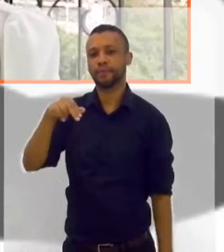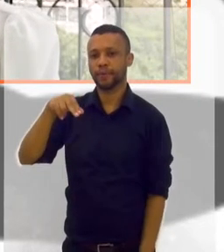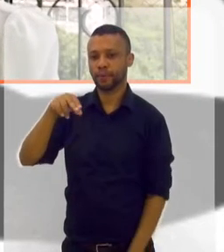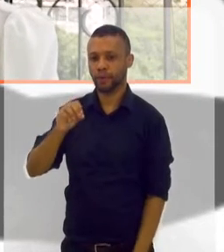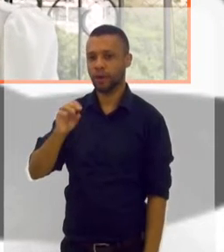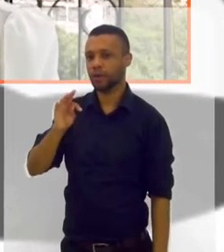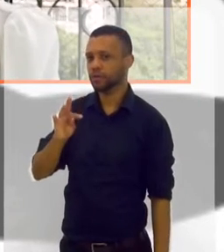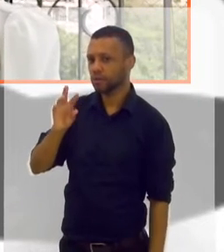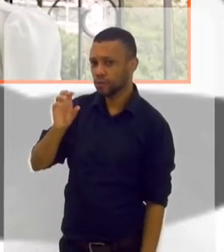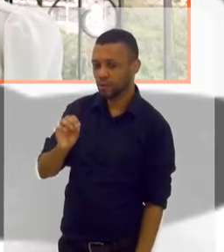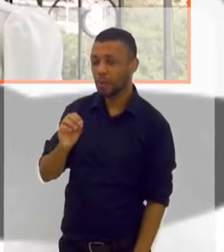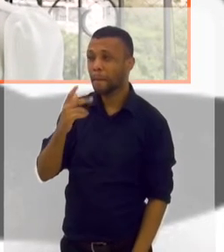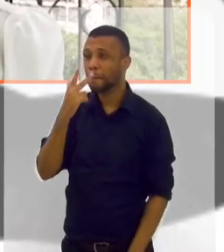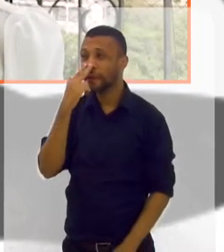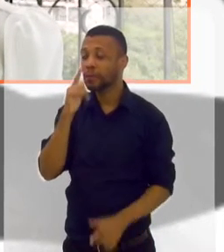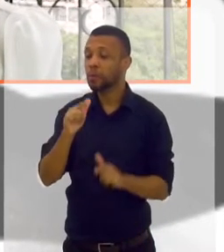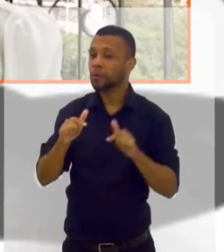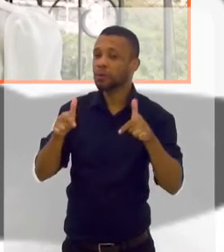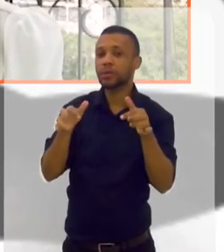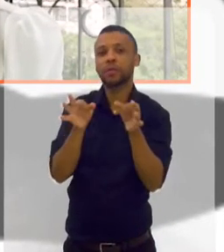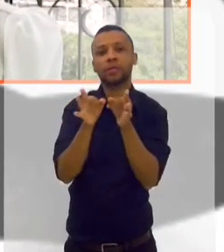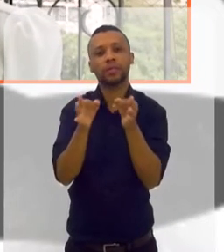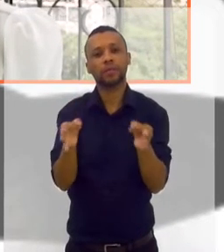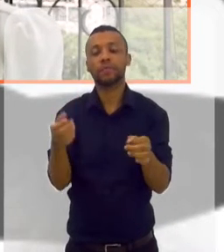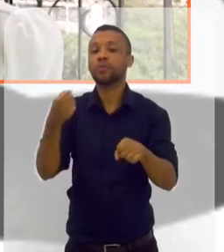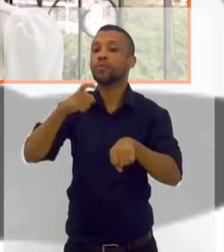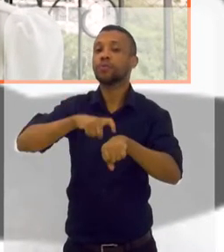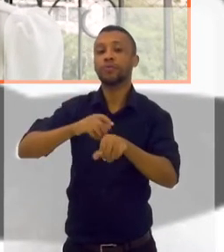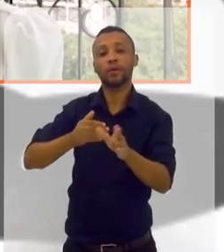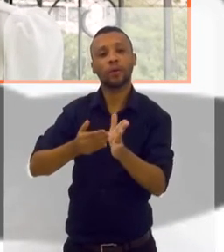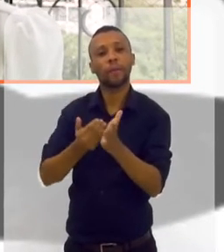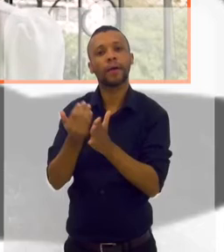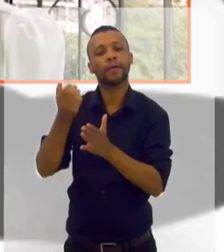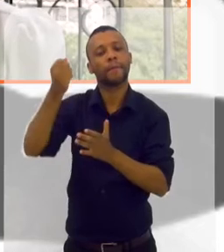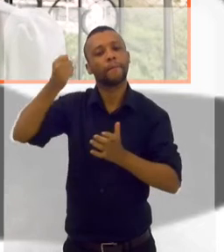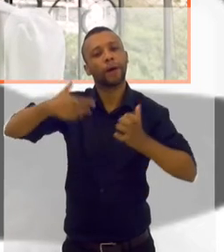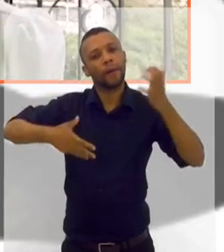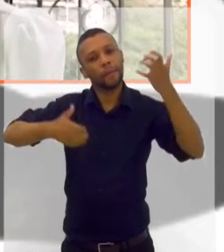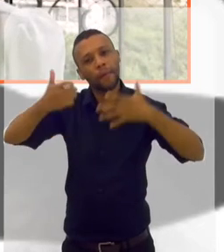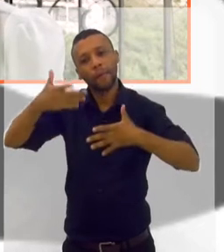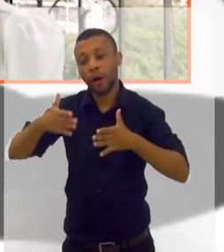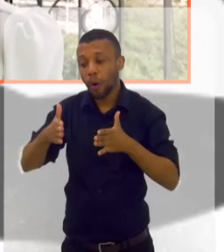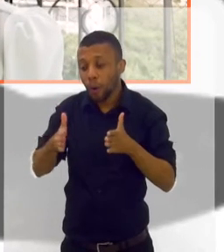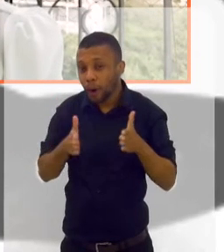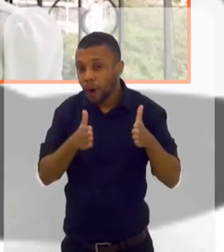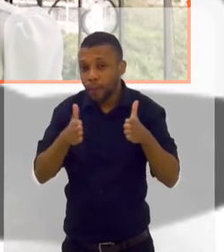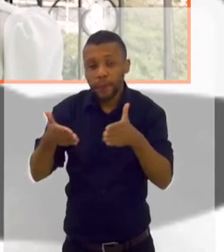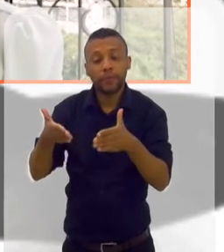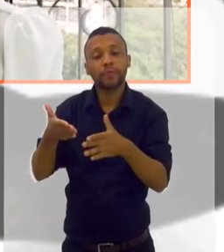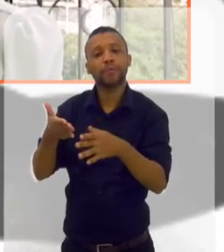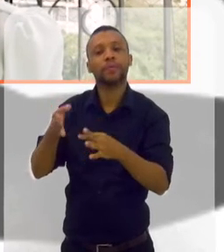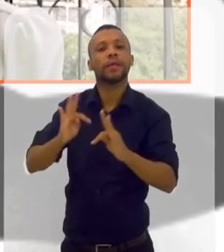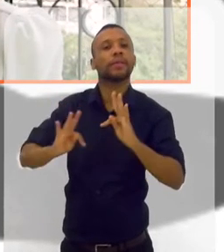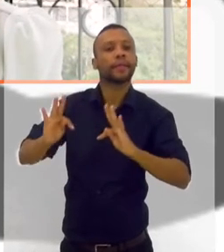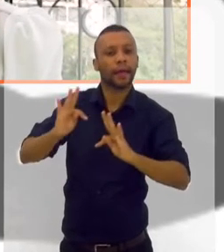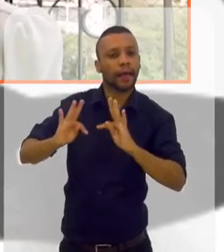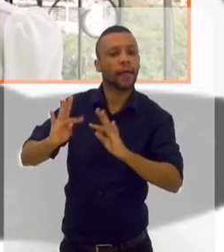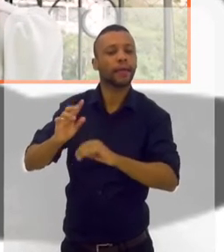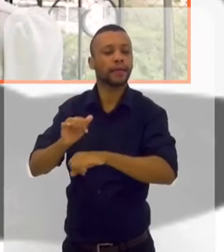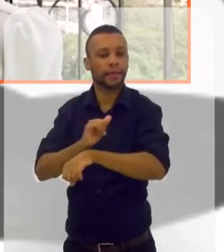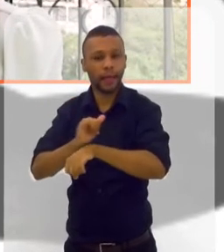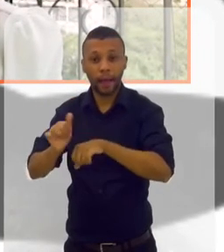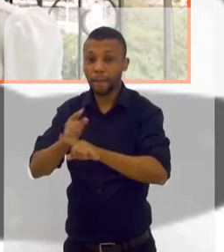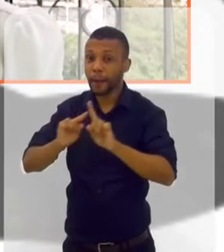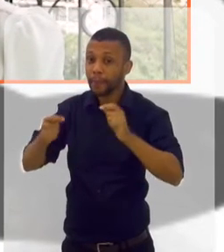São medidas simples, né? A priori, quando você começa a revelar os caminhos da técnica, né? Agora, precisa se